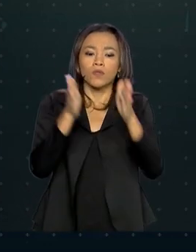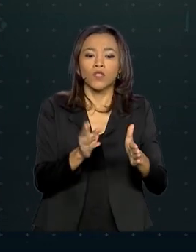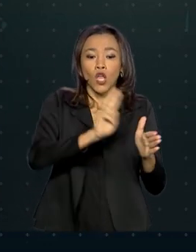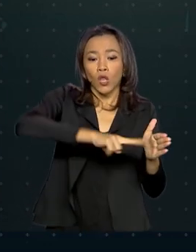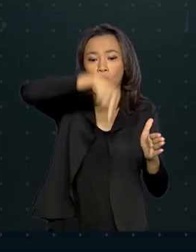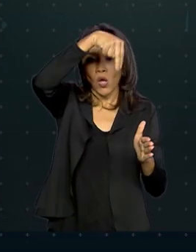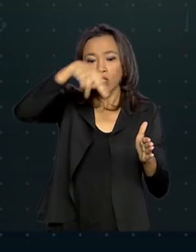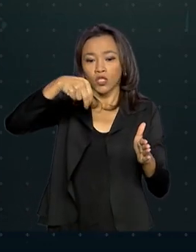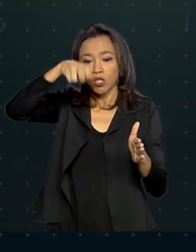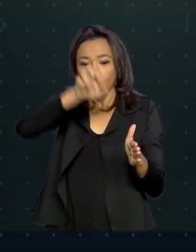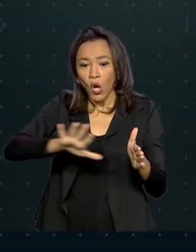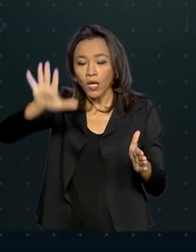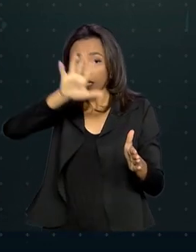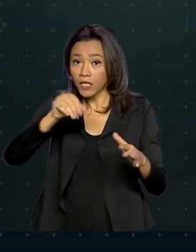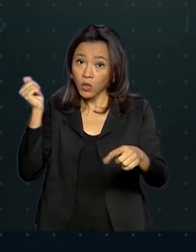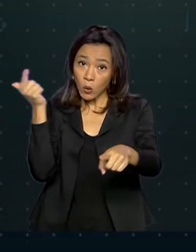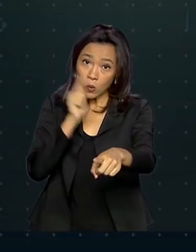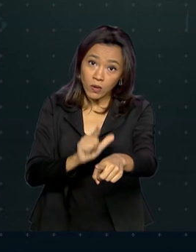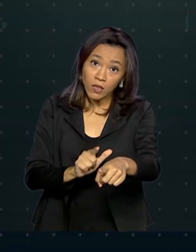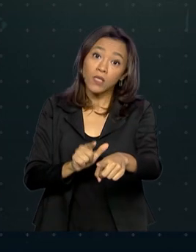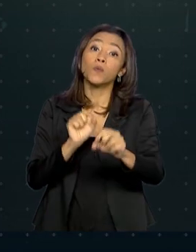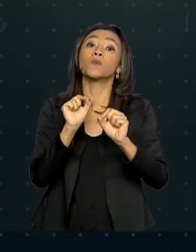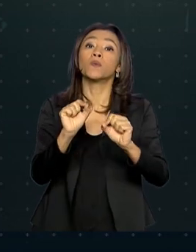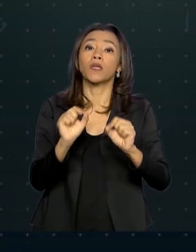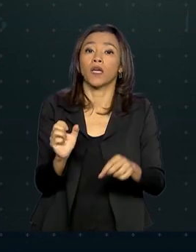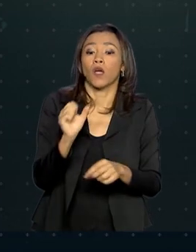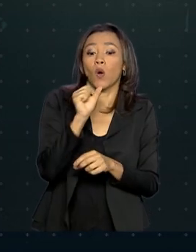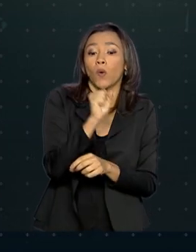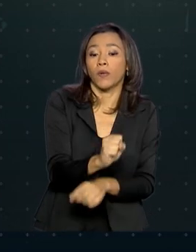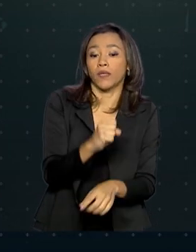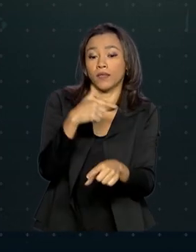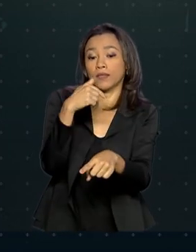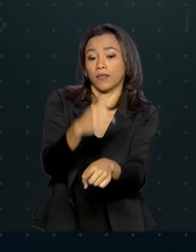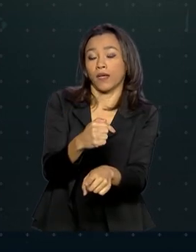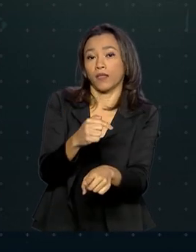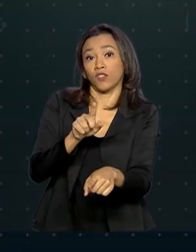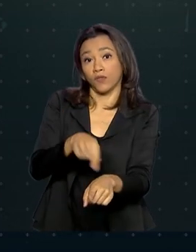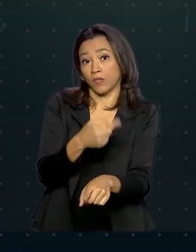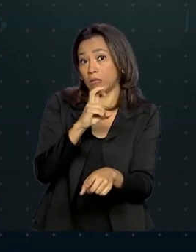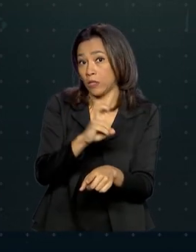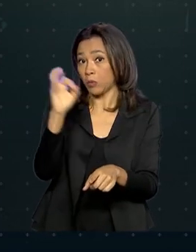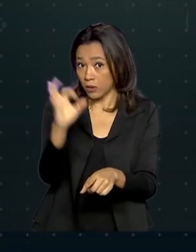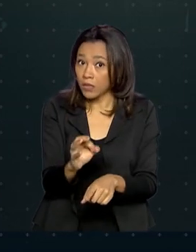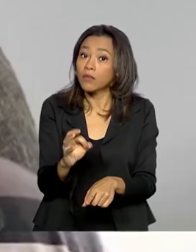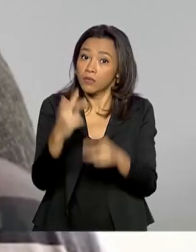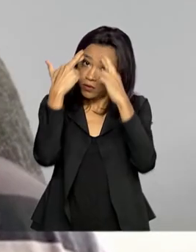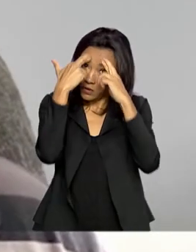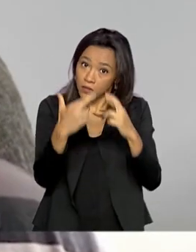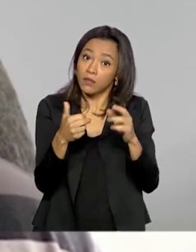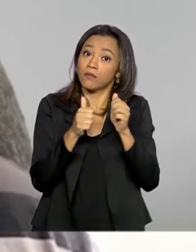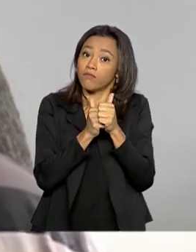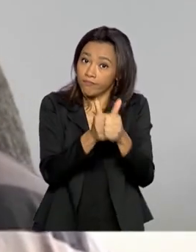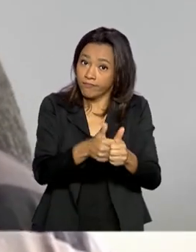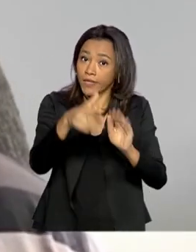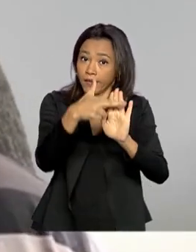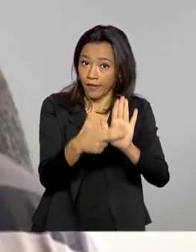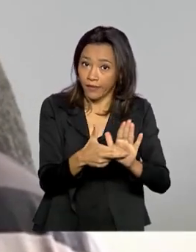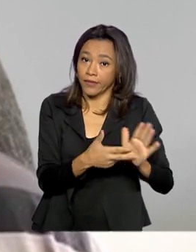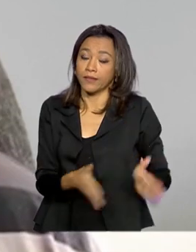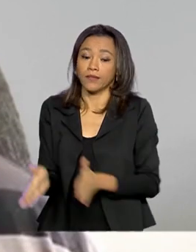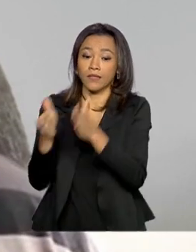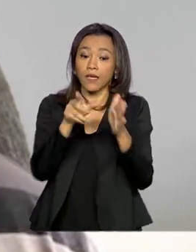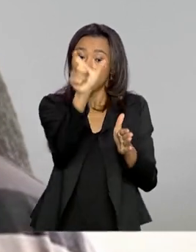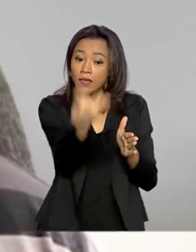norte e nordeste alcançaram o patamar de 87,5%. Jonas, por exemplo,